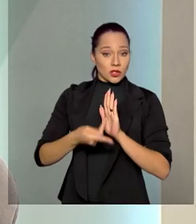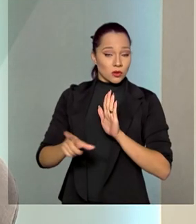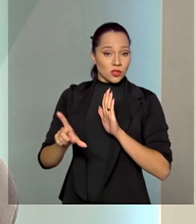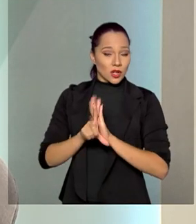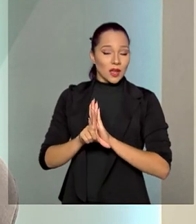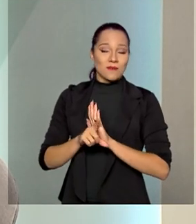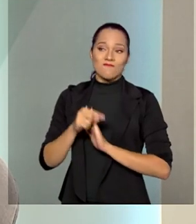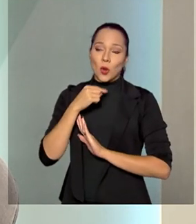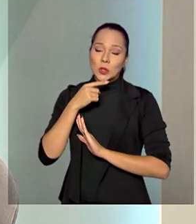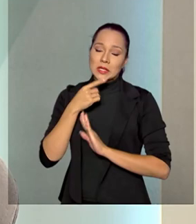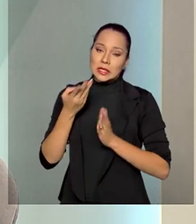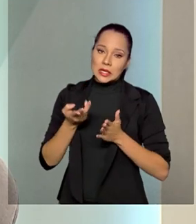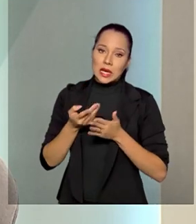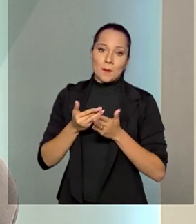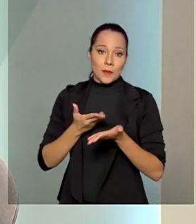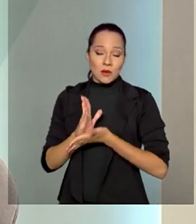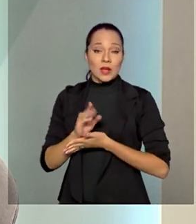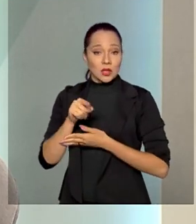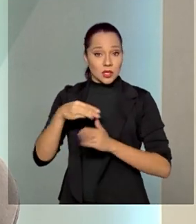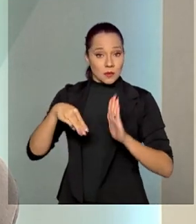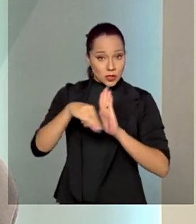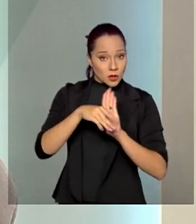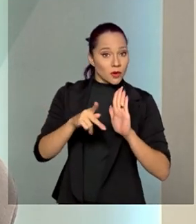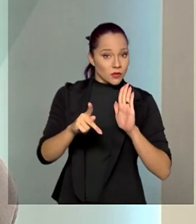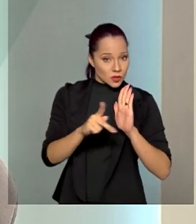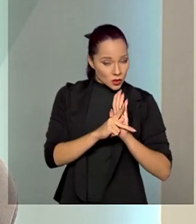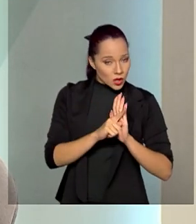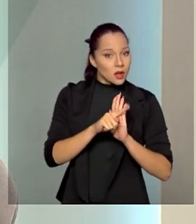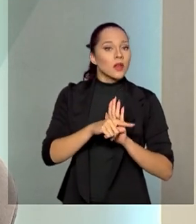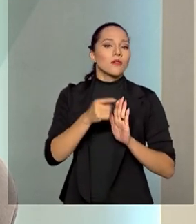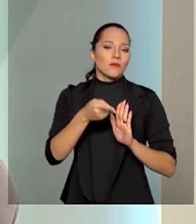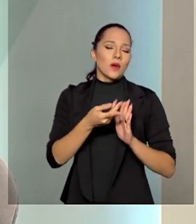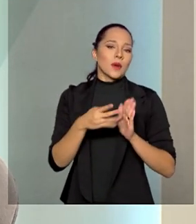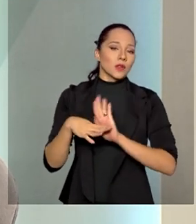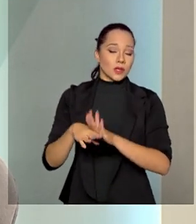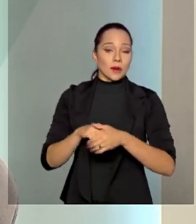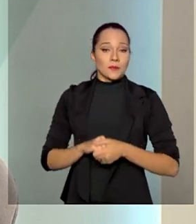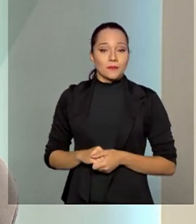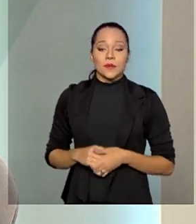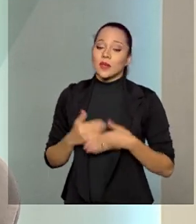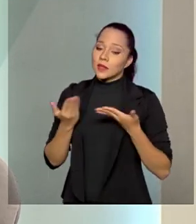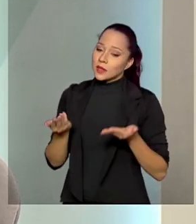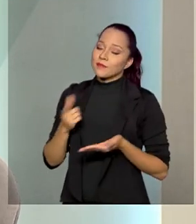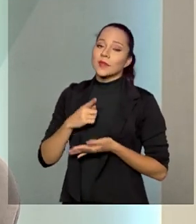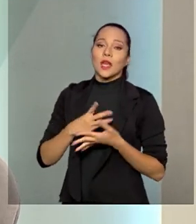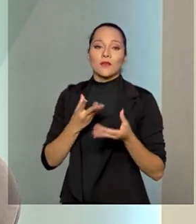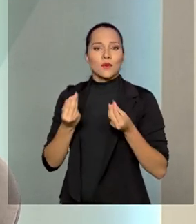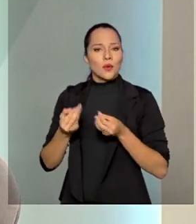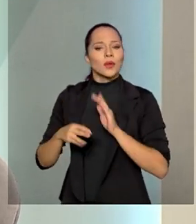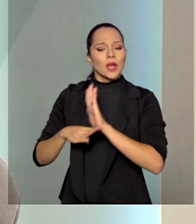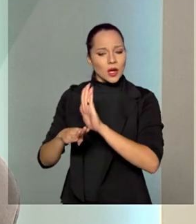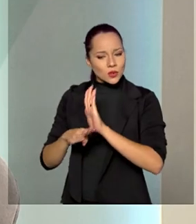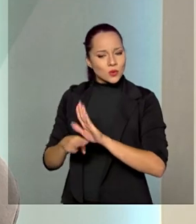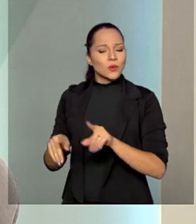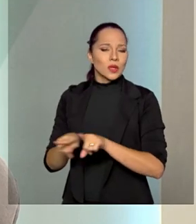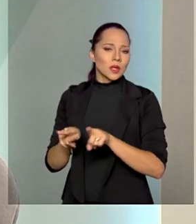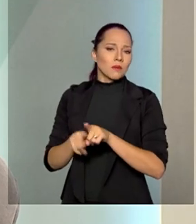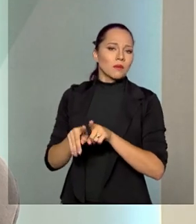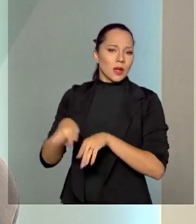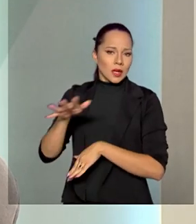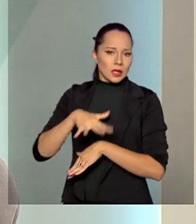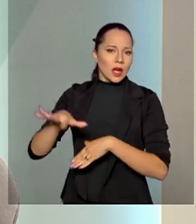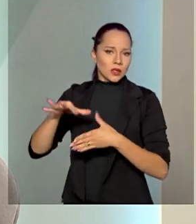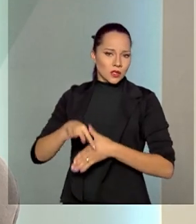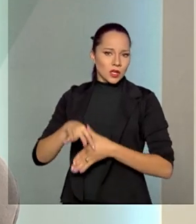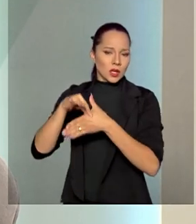permitiria isso. Então, essa medida provisória foi nesse sentido. E evidentemente que teve muita contribuição por parte de